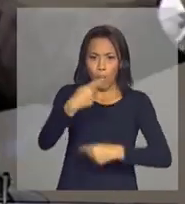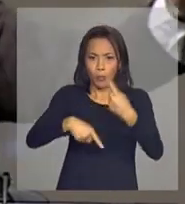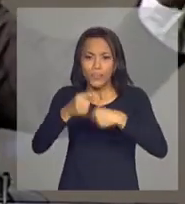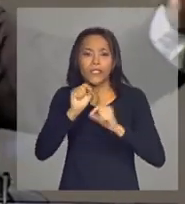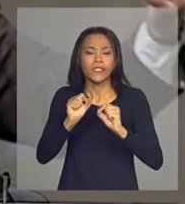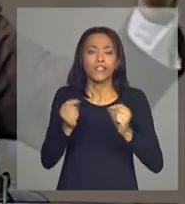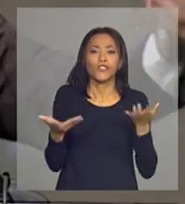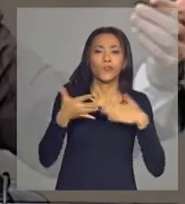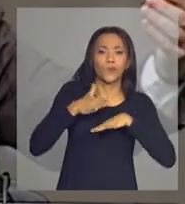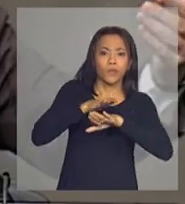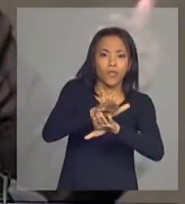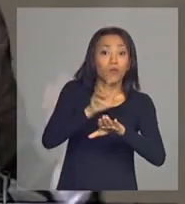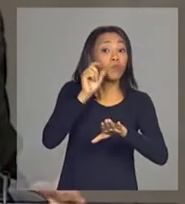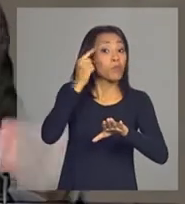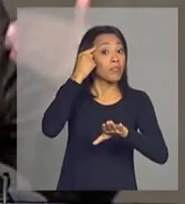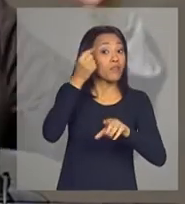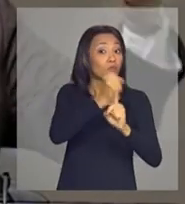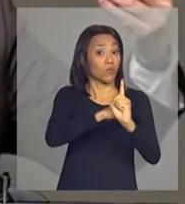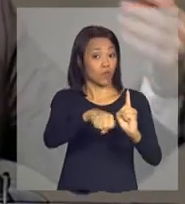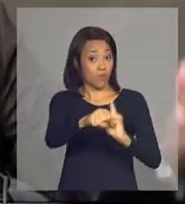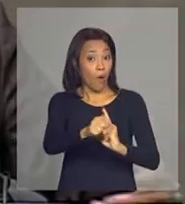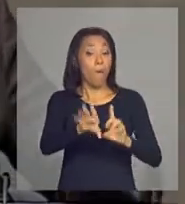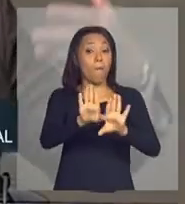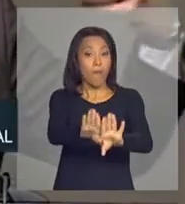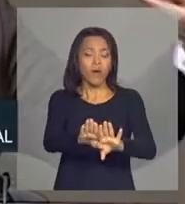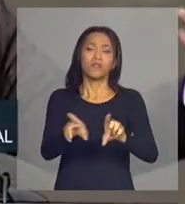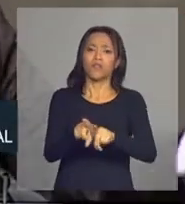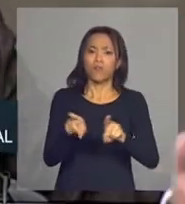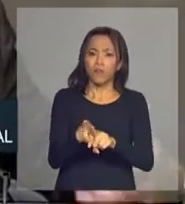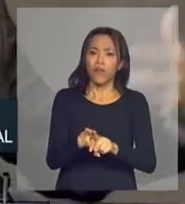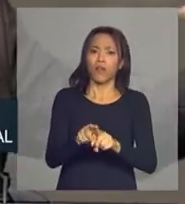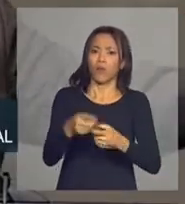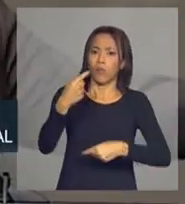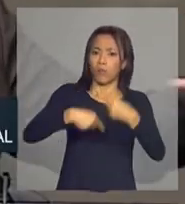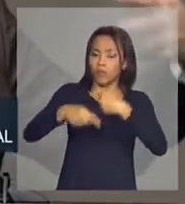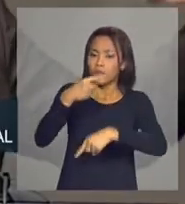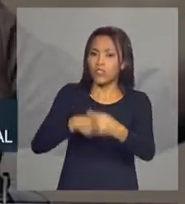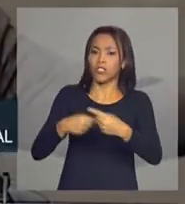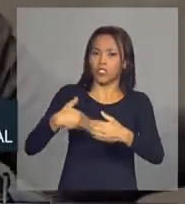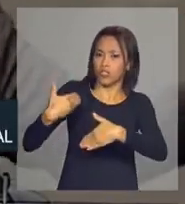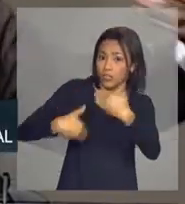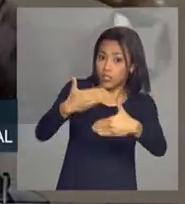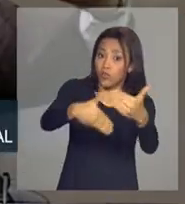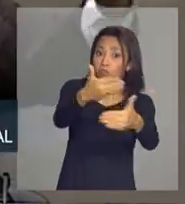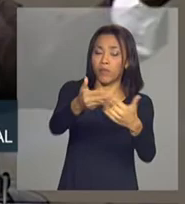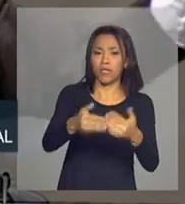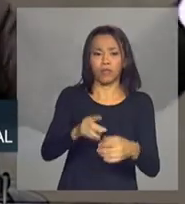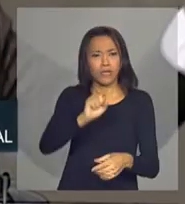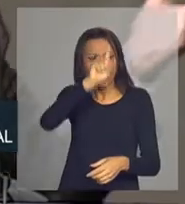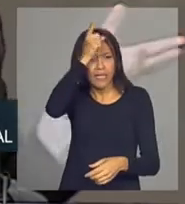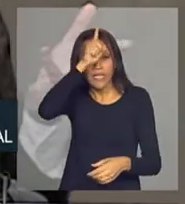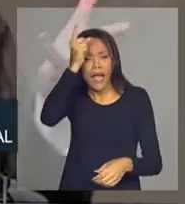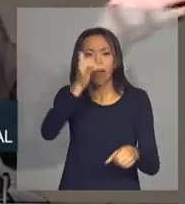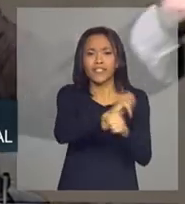inclusão do ponto de vista social, mas política de desenvolvimento, de criar mecanismos efetivos de